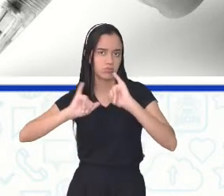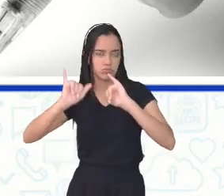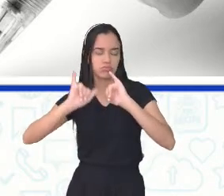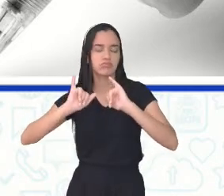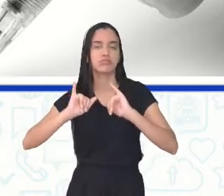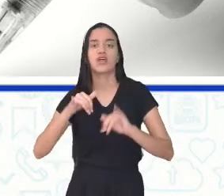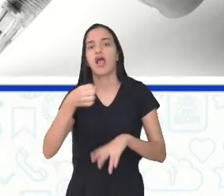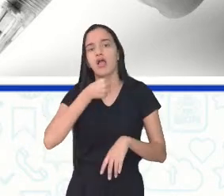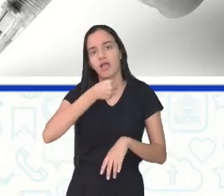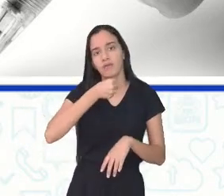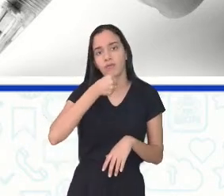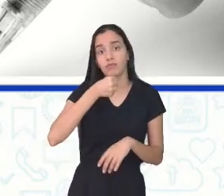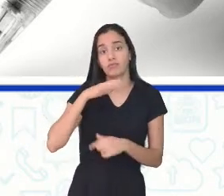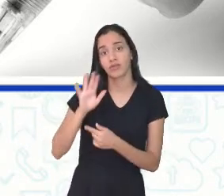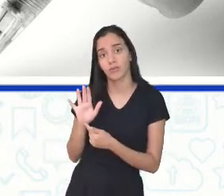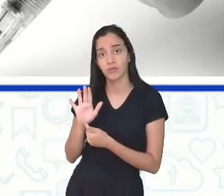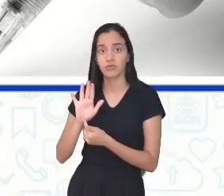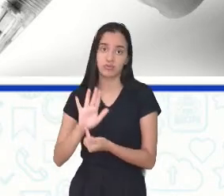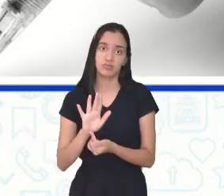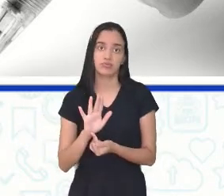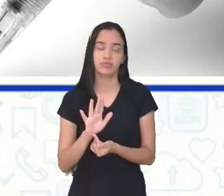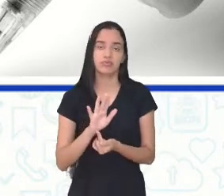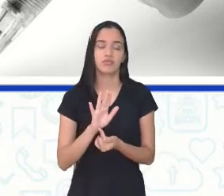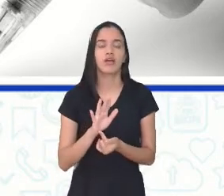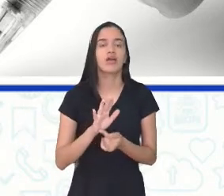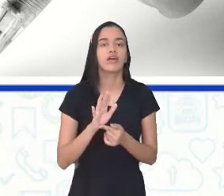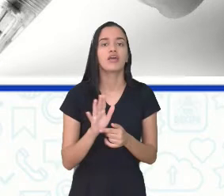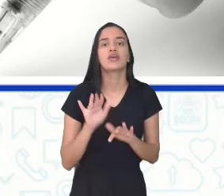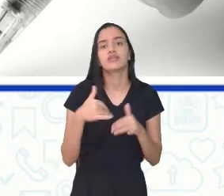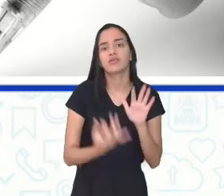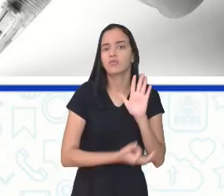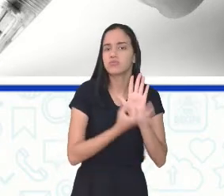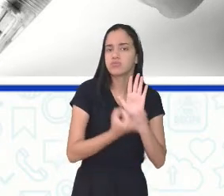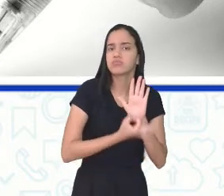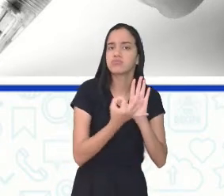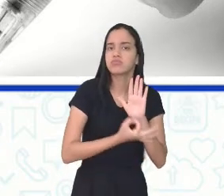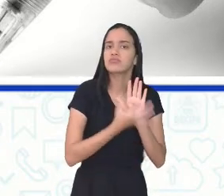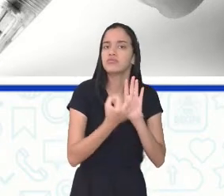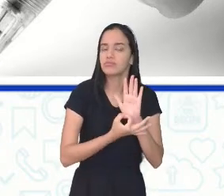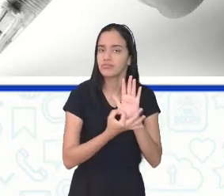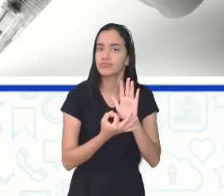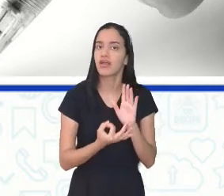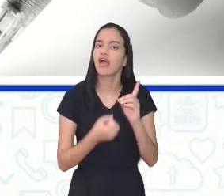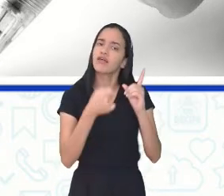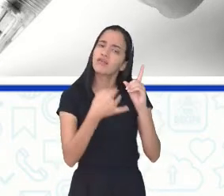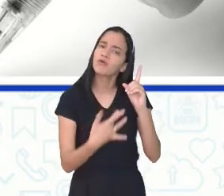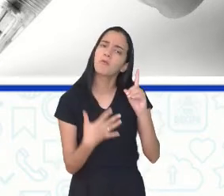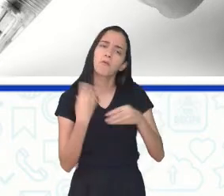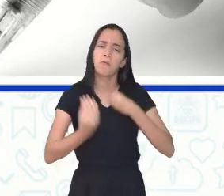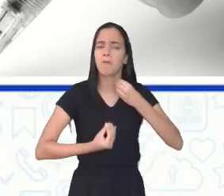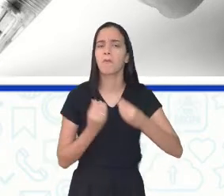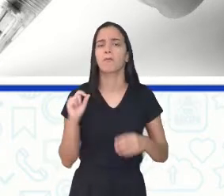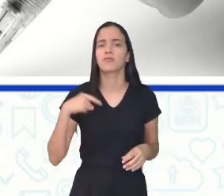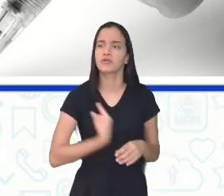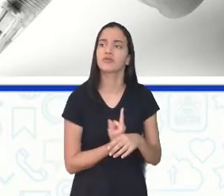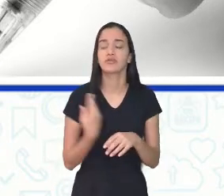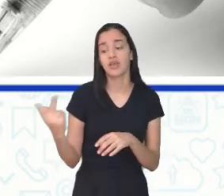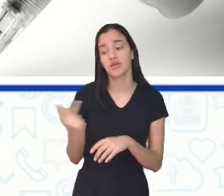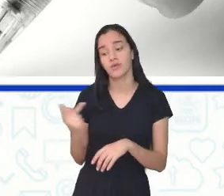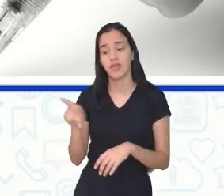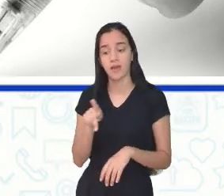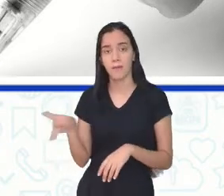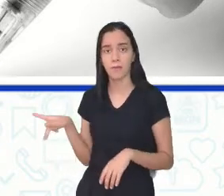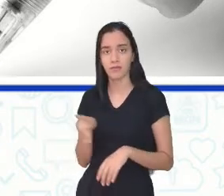matéria que foi exibida, eles ali dissertavam, eles argumentavam. Como falamos aqui, eu e a professora